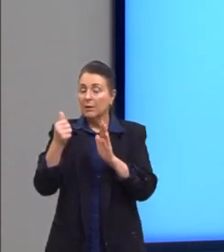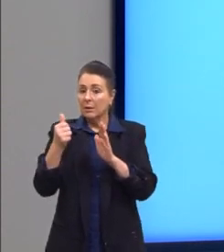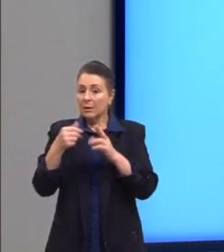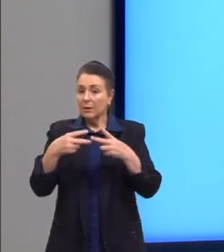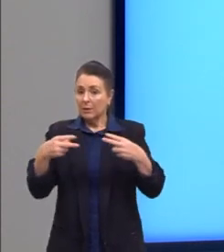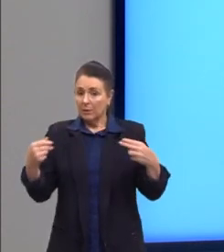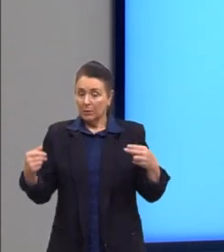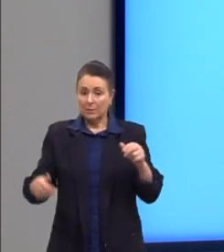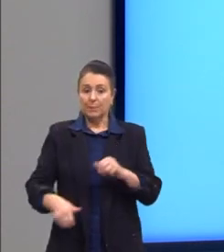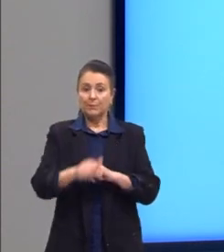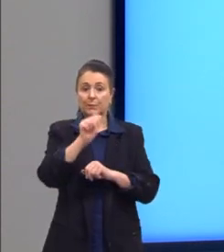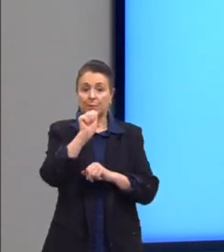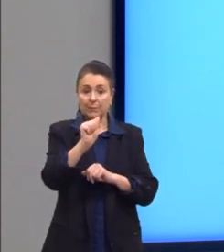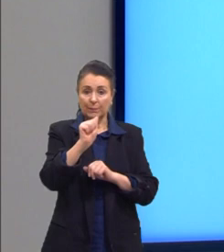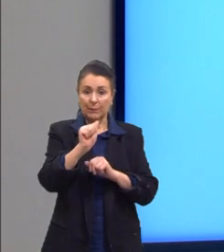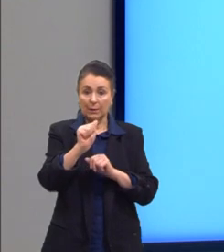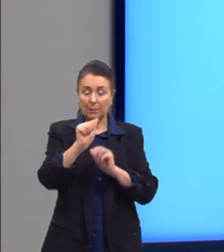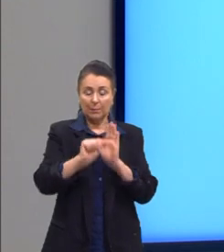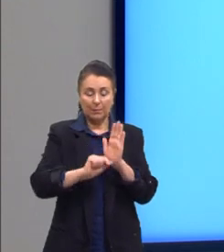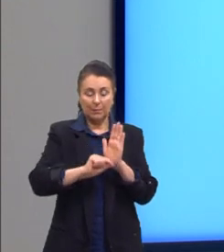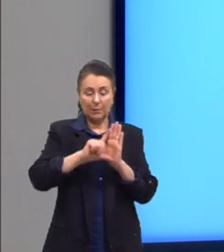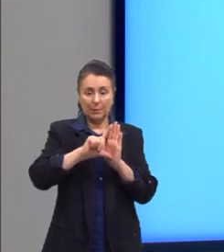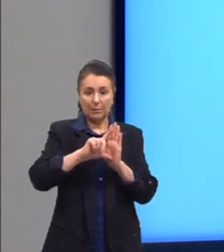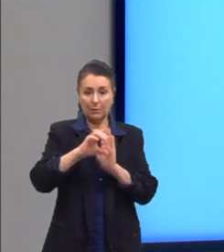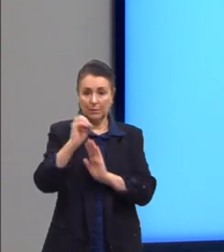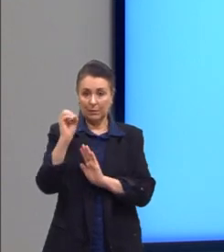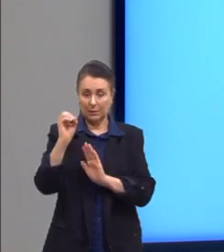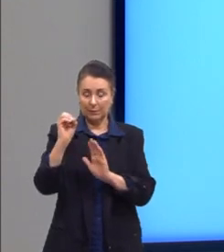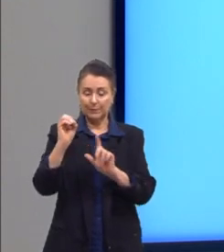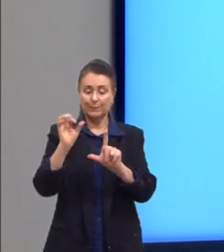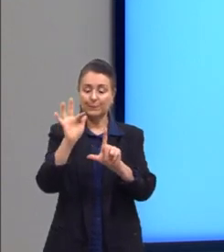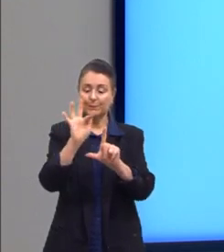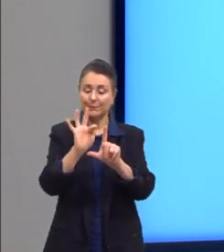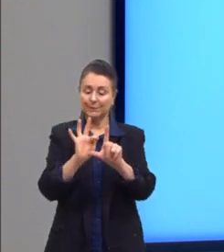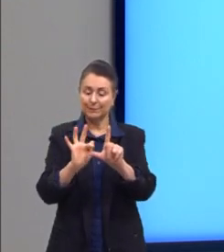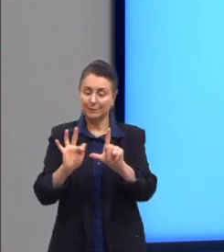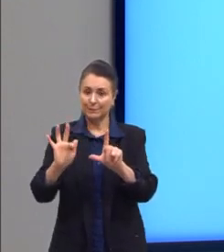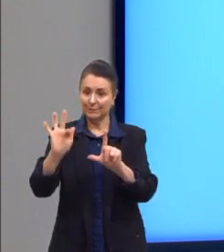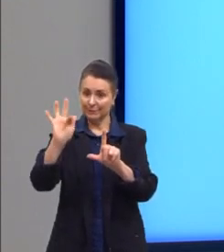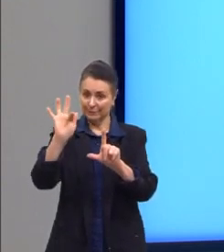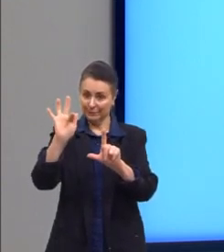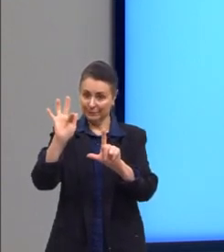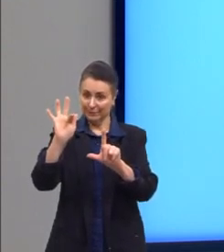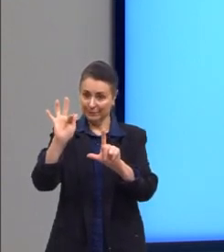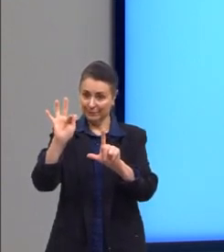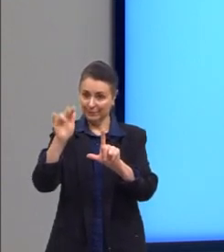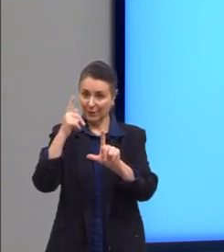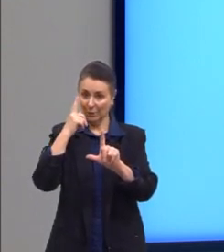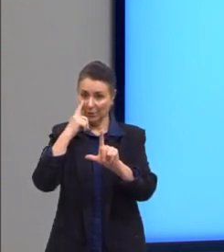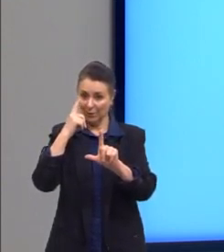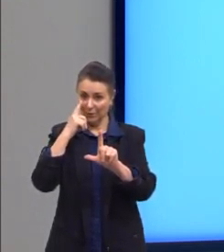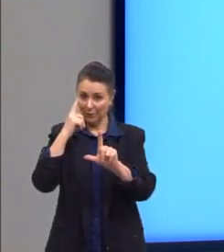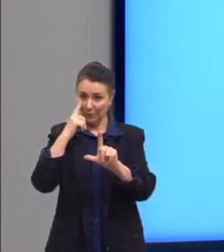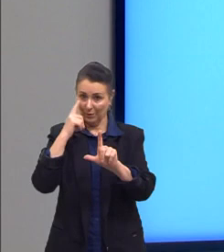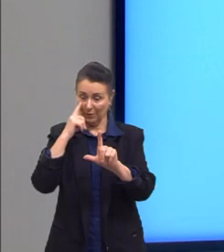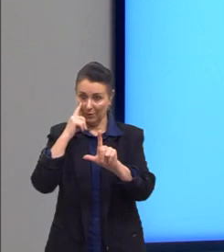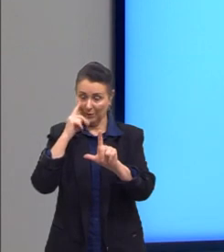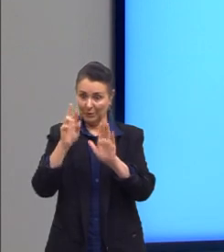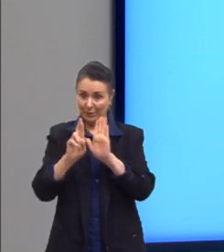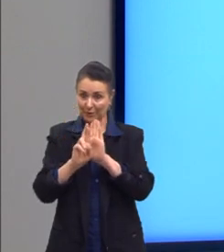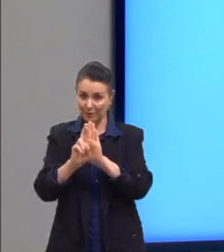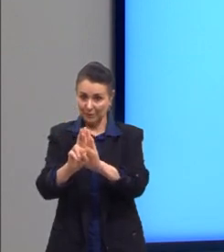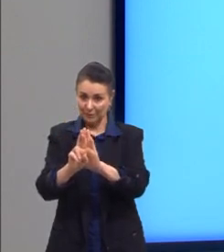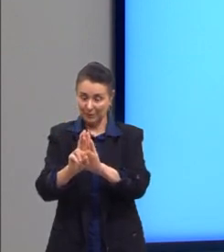o A for maior do que zero, então, a concavidade é para cima, tá? Aqui eu coloquei a representação para vocês da